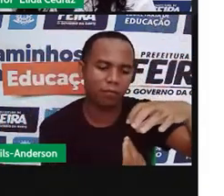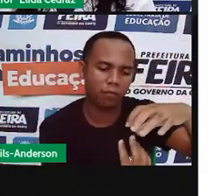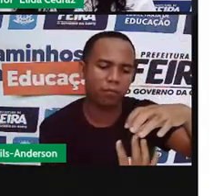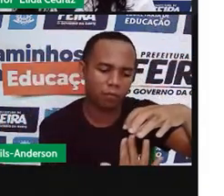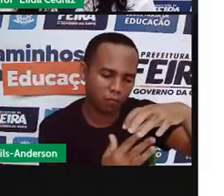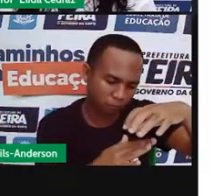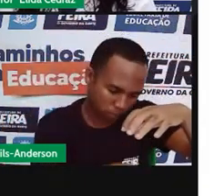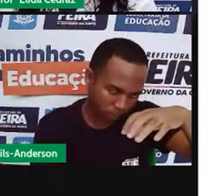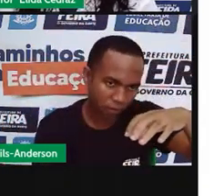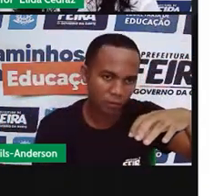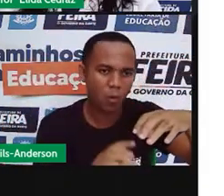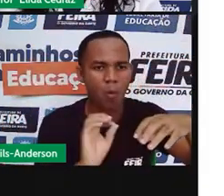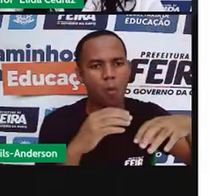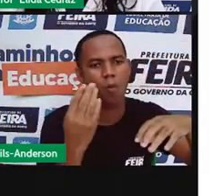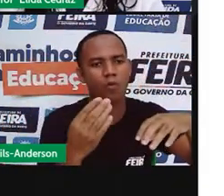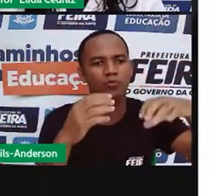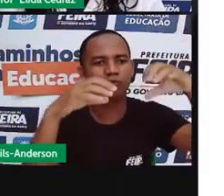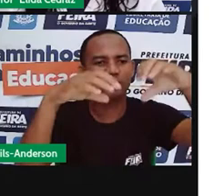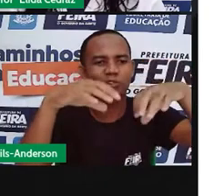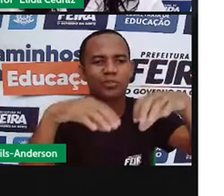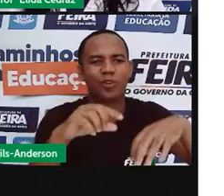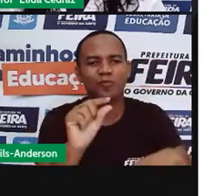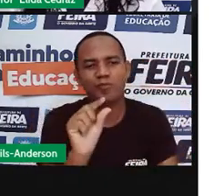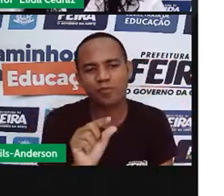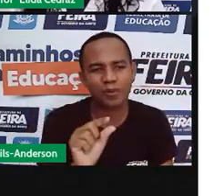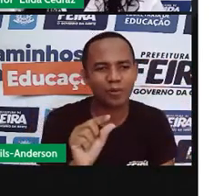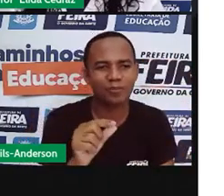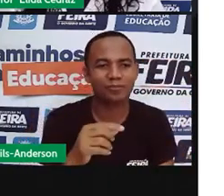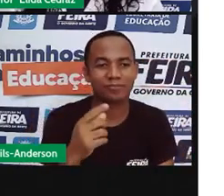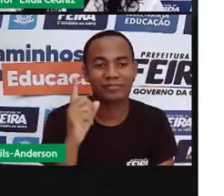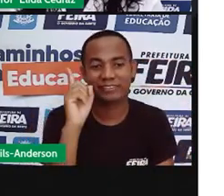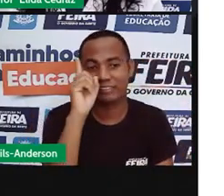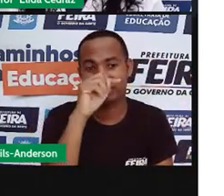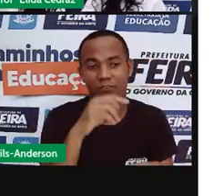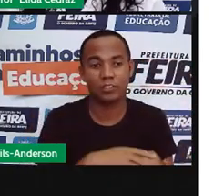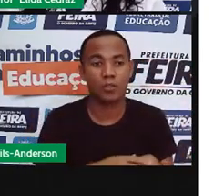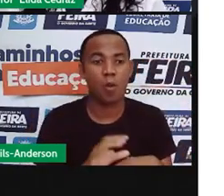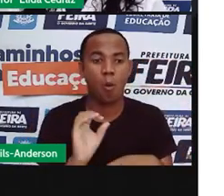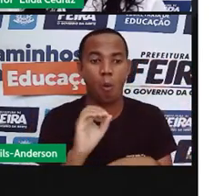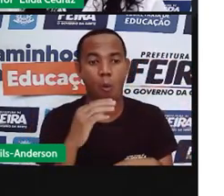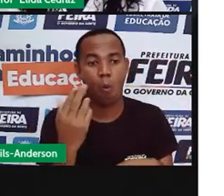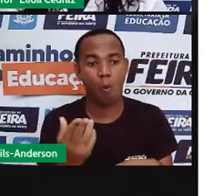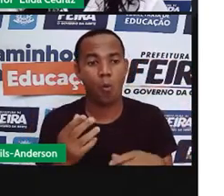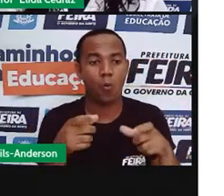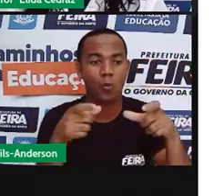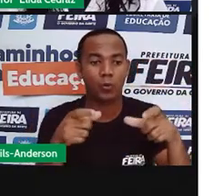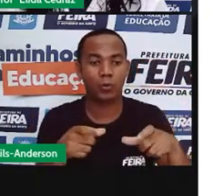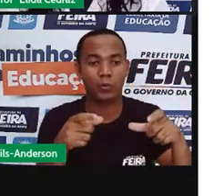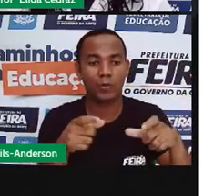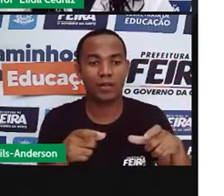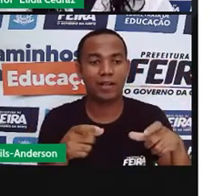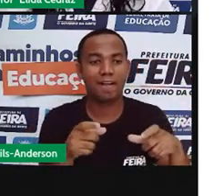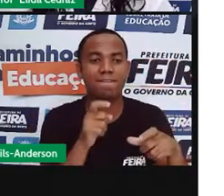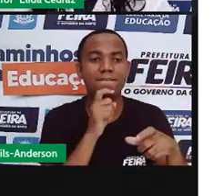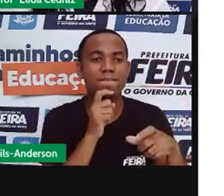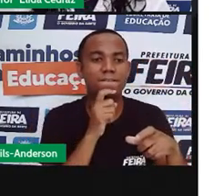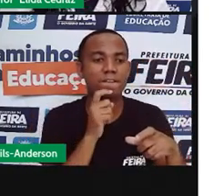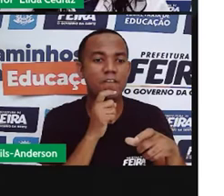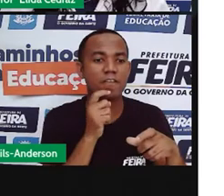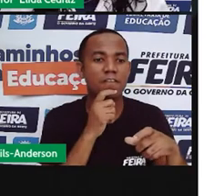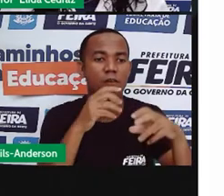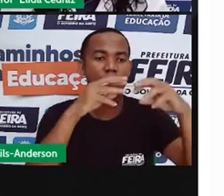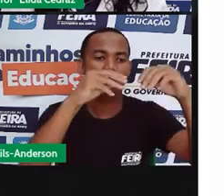chove pouco, ou nos lugares onde neva, esses fatores não são